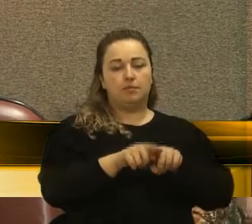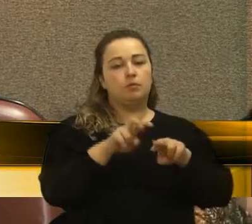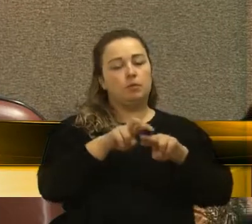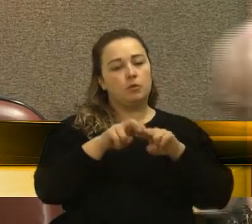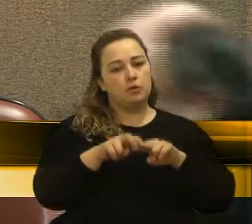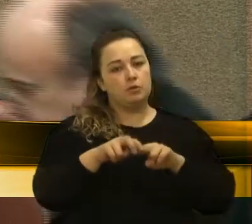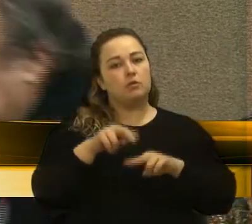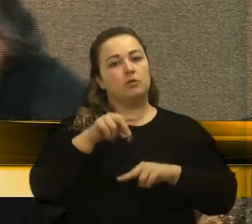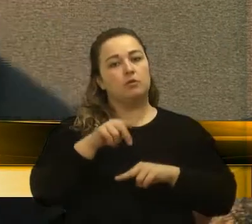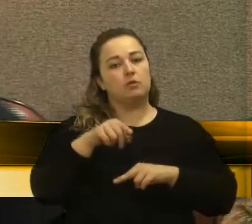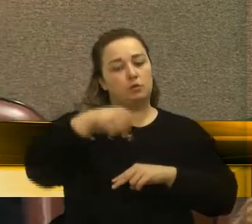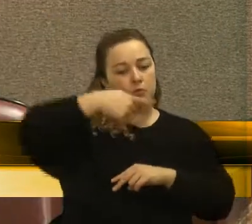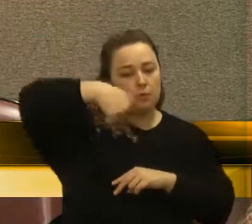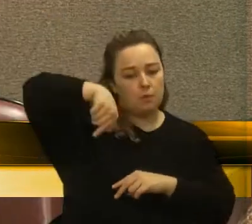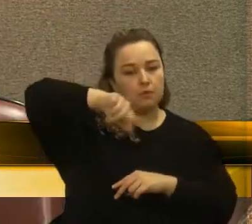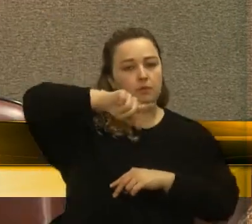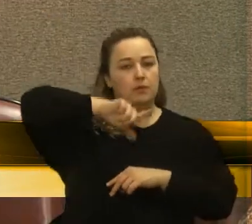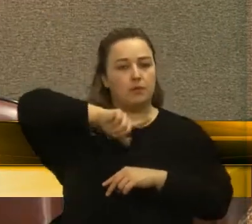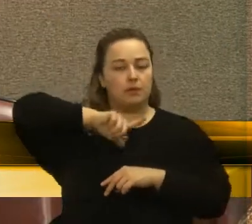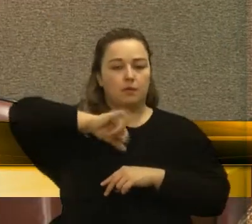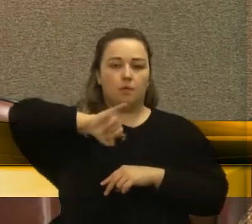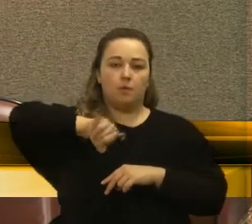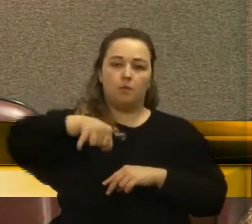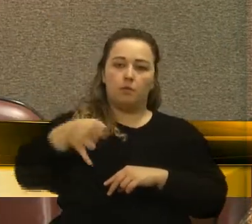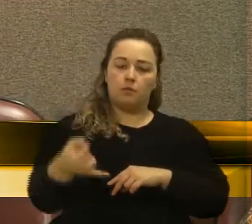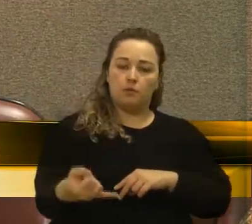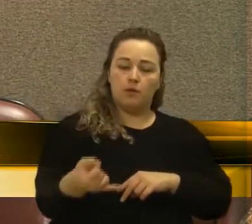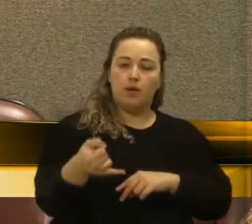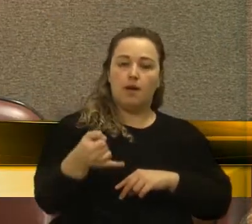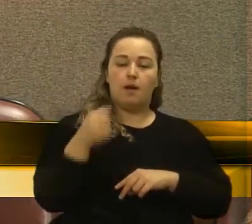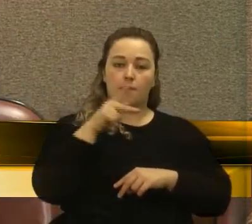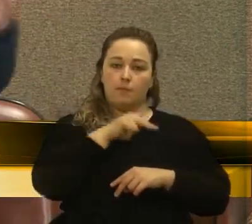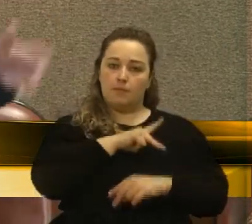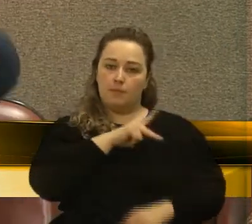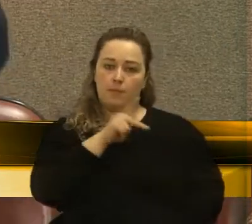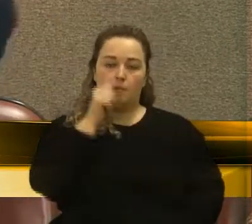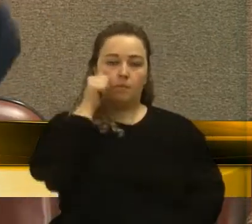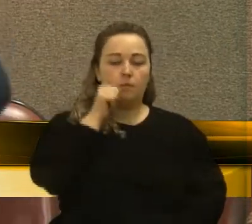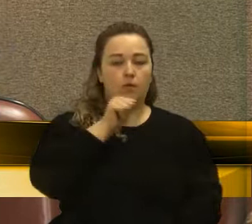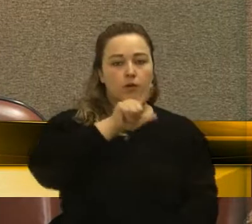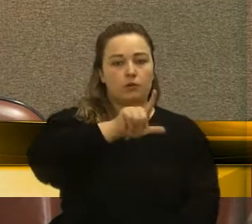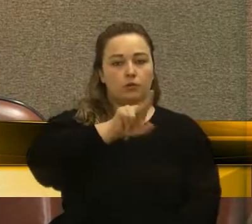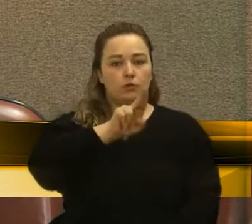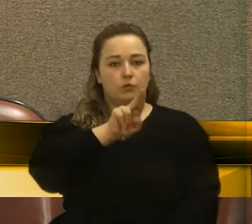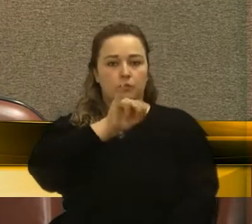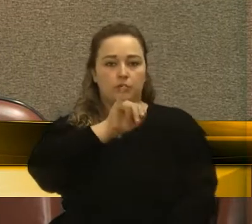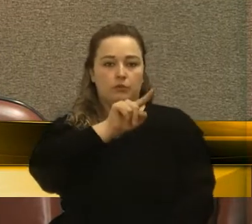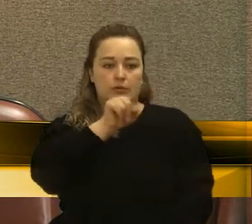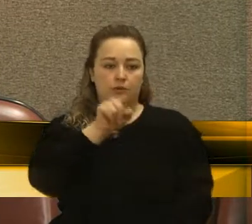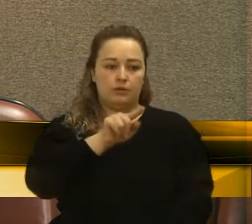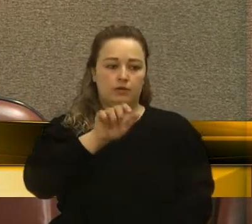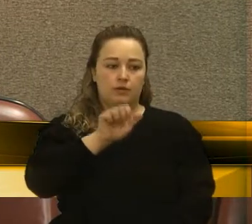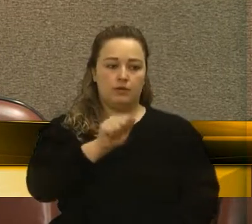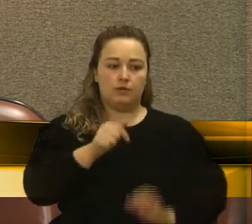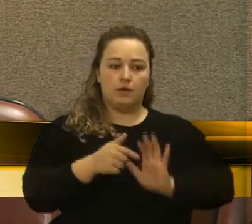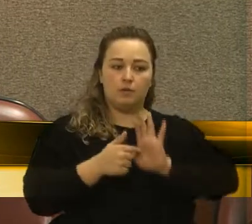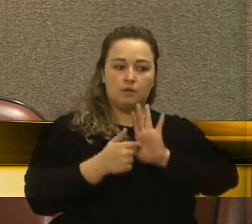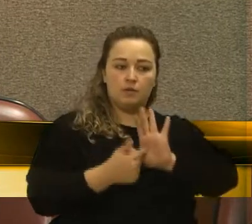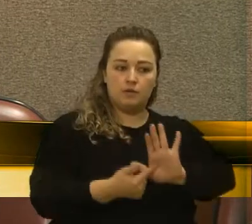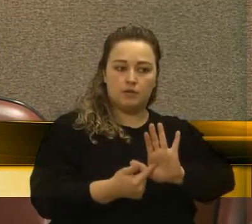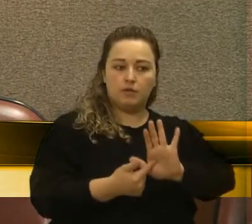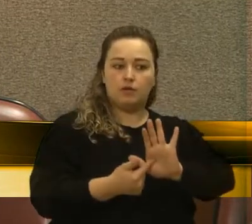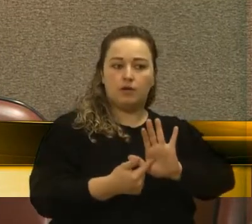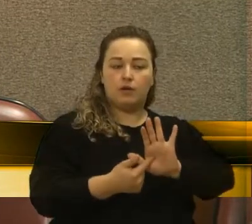a oportunidade da presidente, a senhora Luísa Colombo, para vir aqui e apresentar os trabalhos que a Microempa